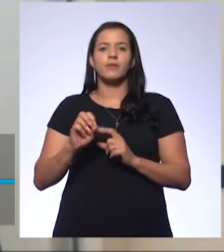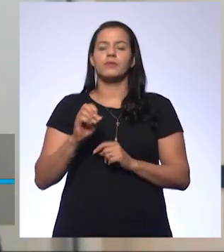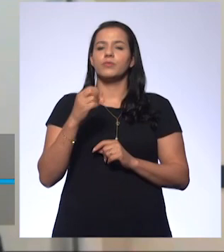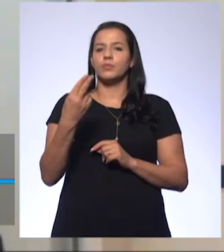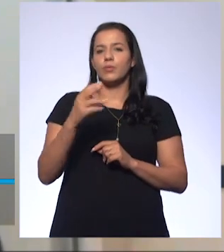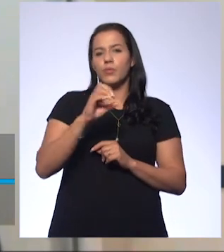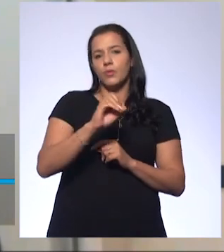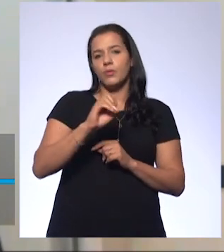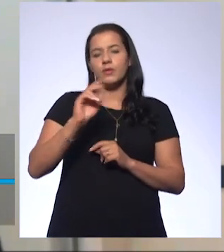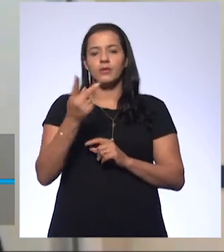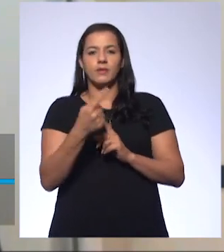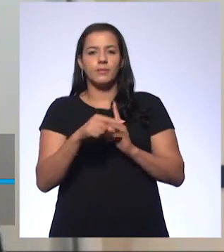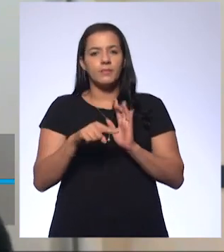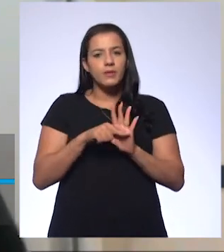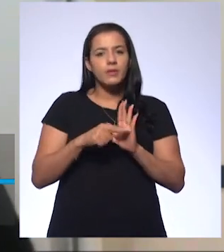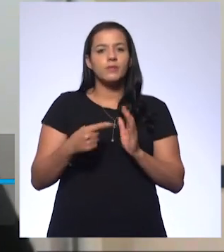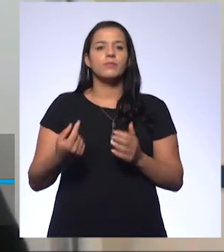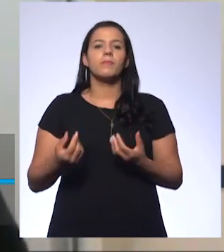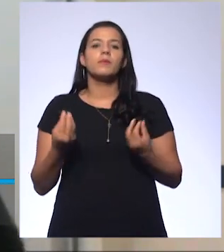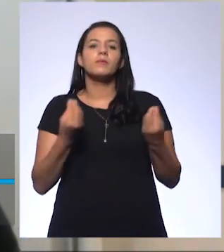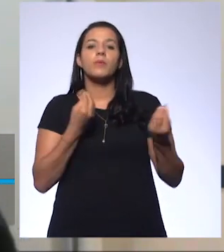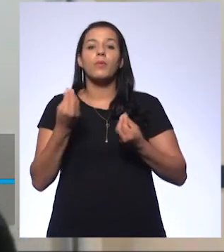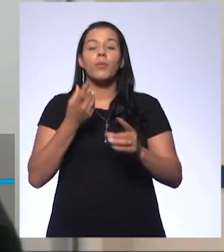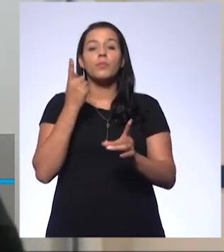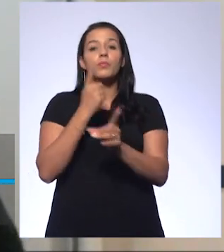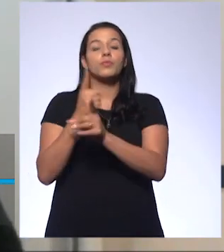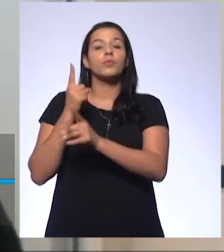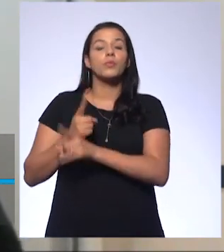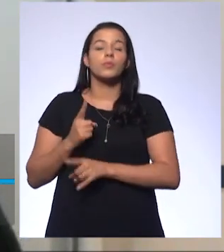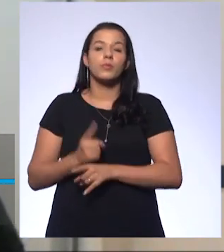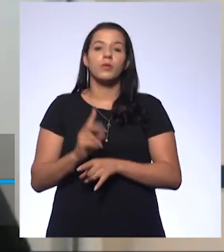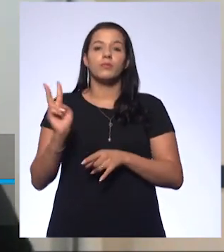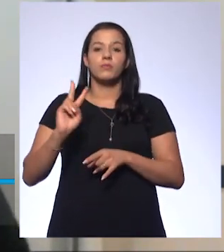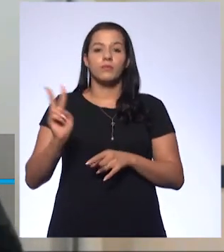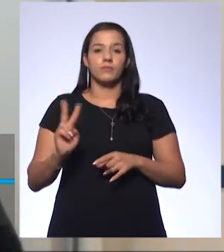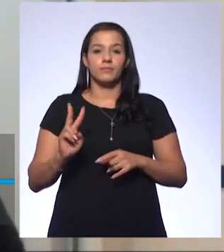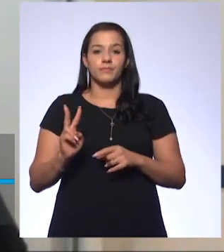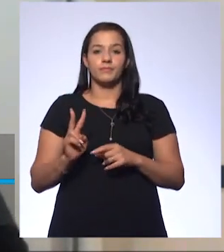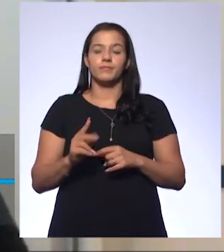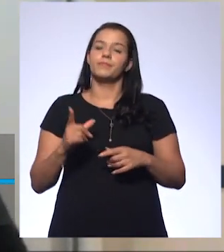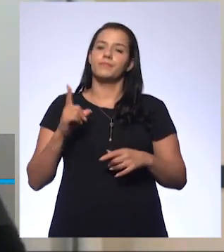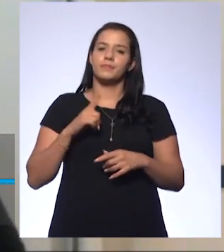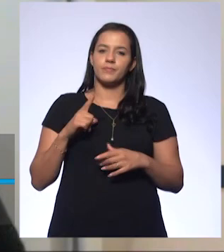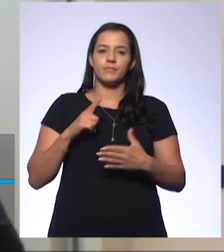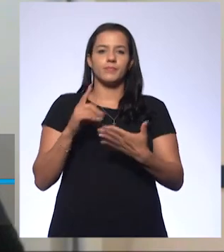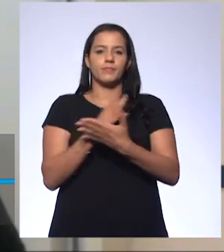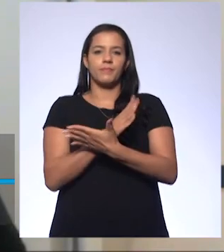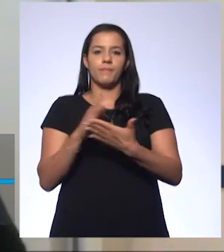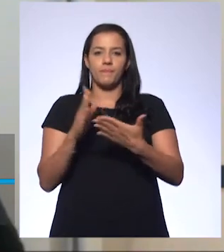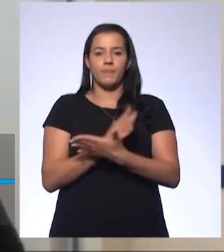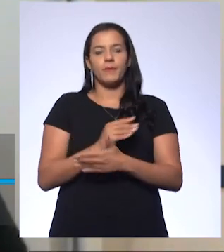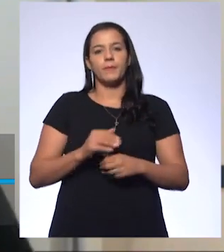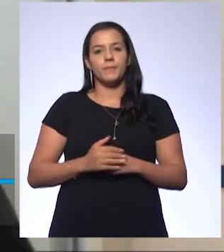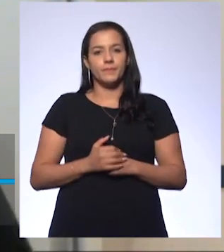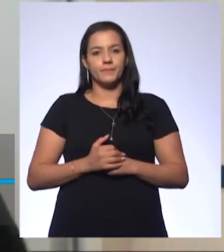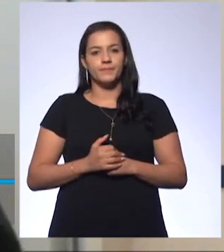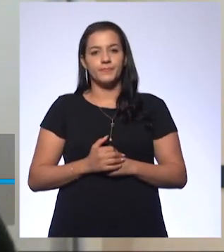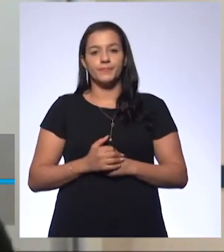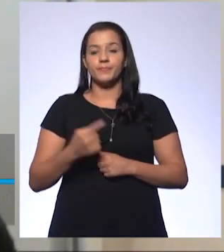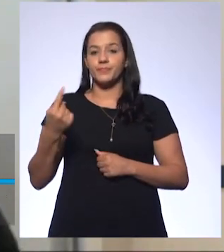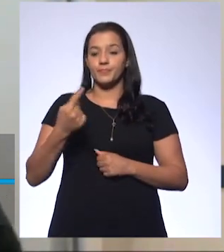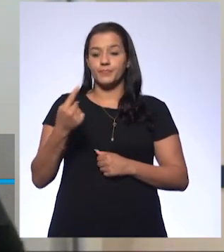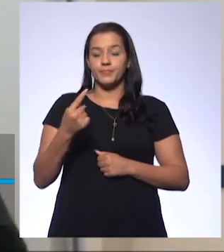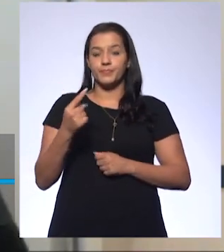de OH⁻ em meio aquoso, mas como eu encontro esses valores? Existem algumas maneiras de eu conseguir isso. A